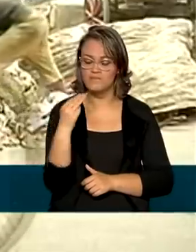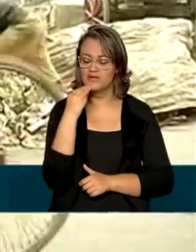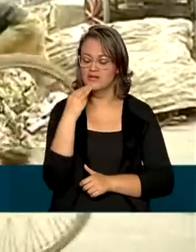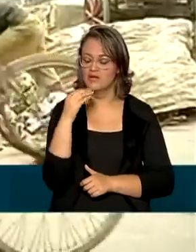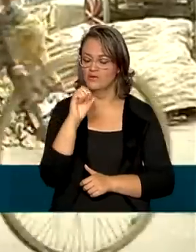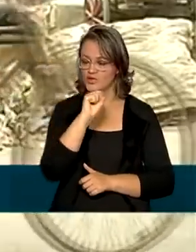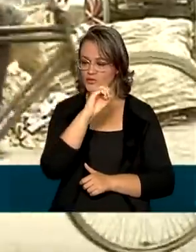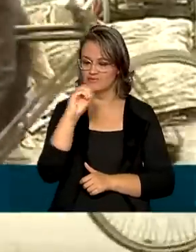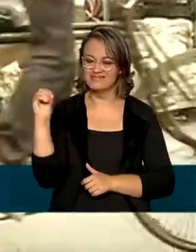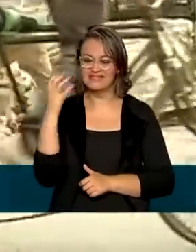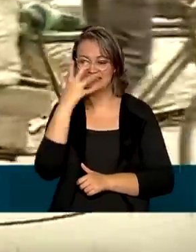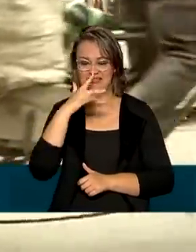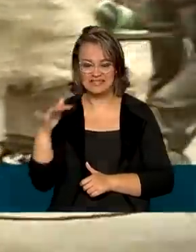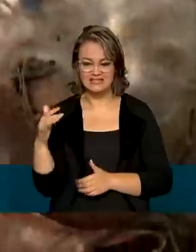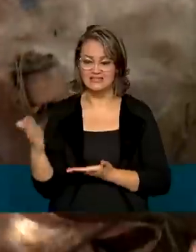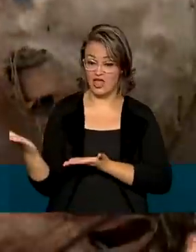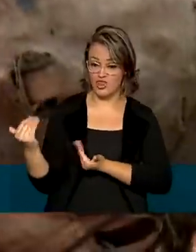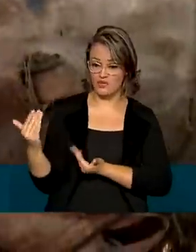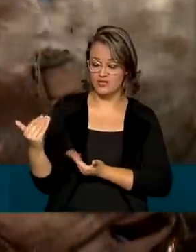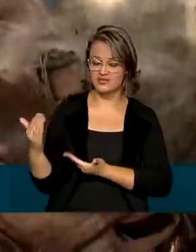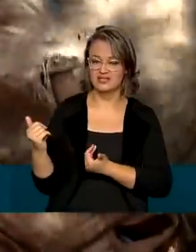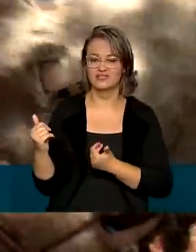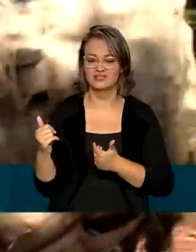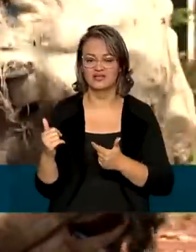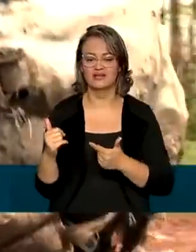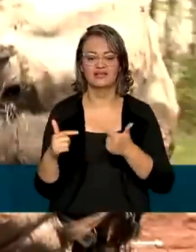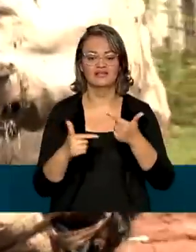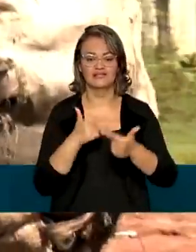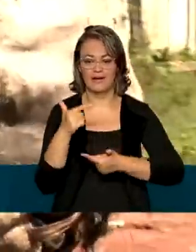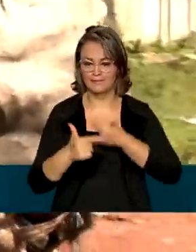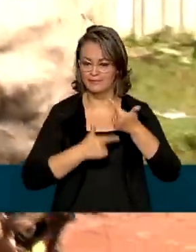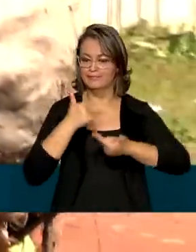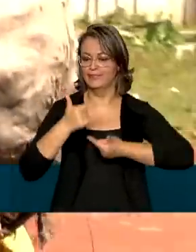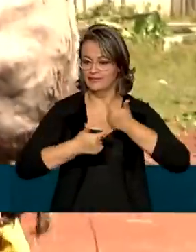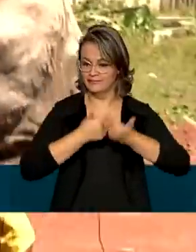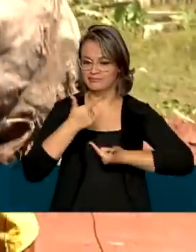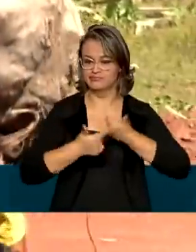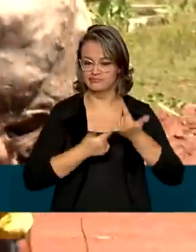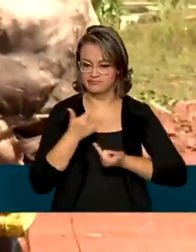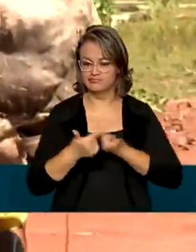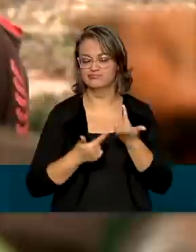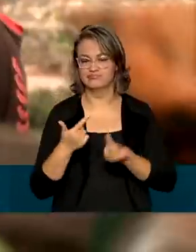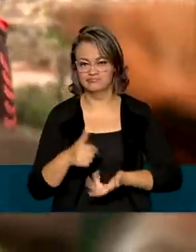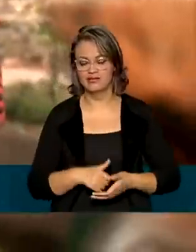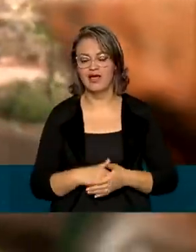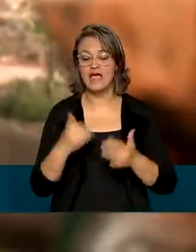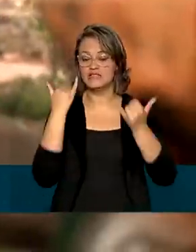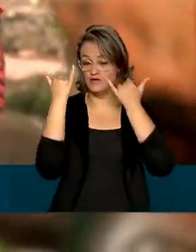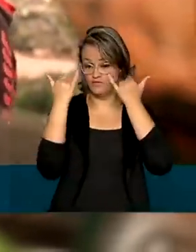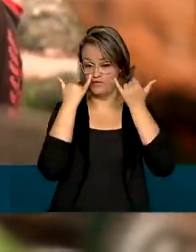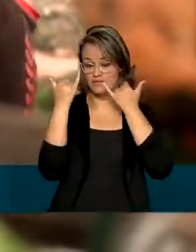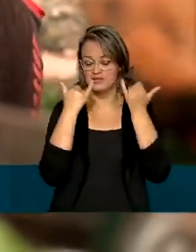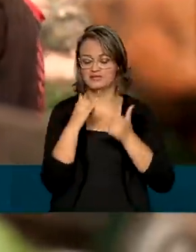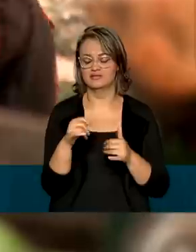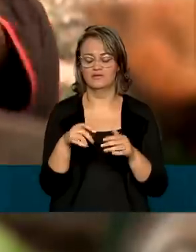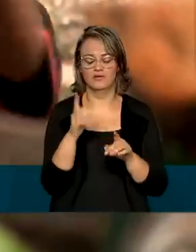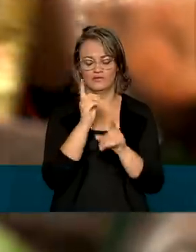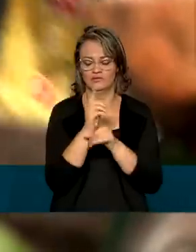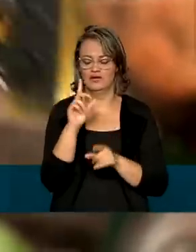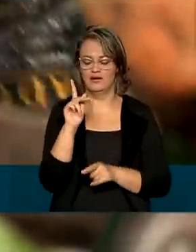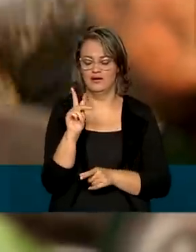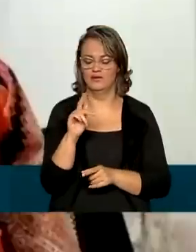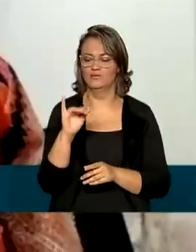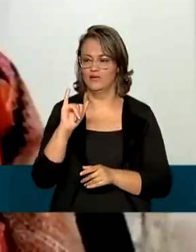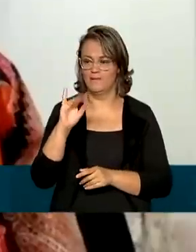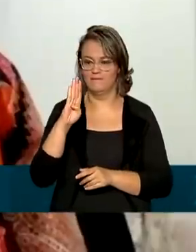de crianças e adolescentes em situação de trabalho infantil. Os dados são da PNAD contínua